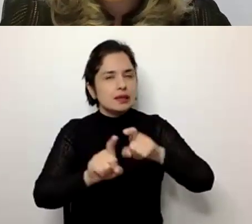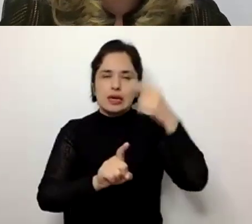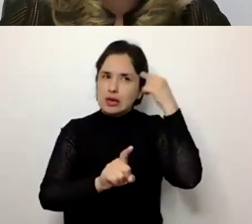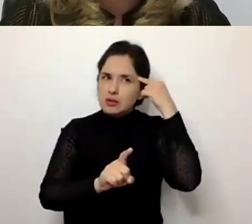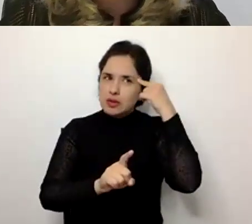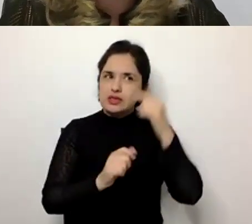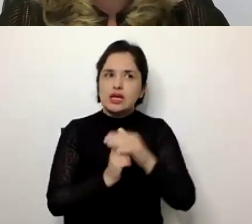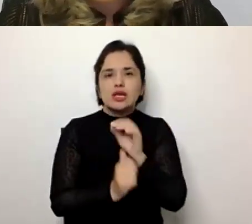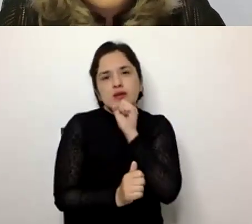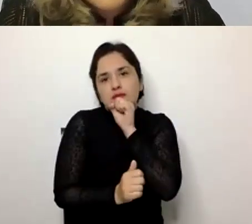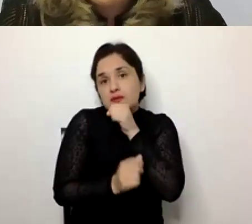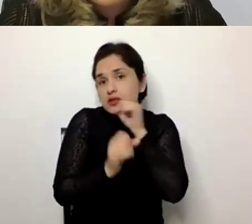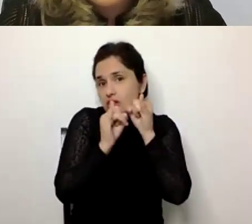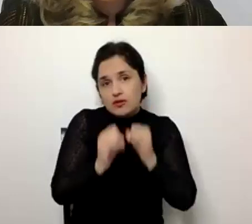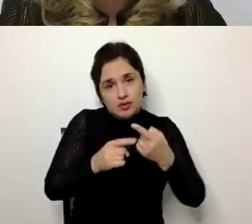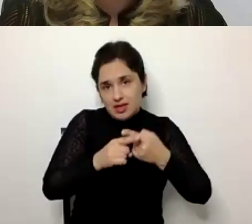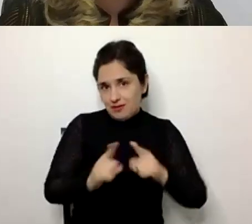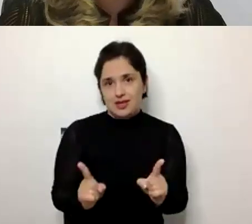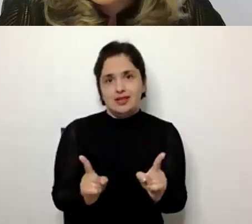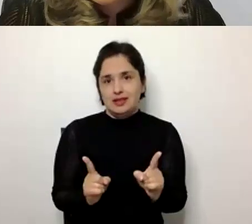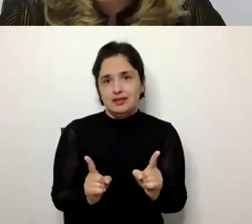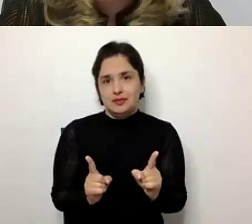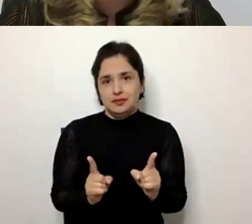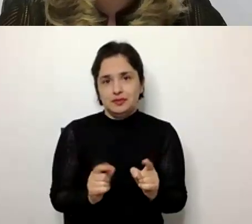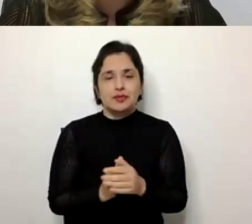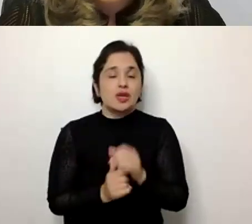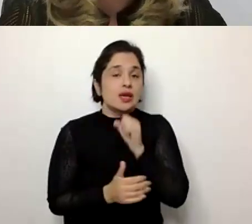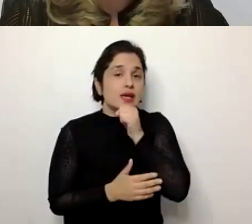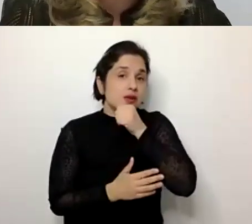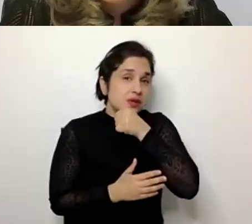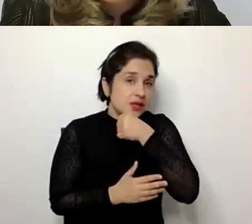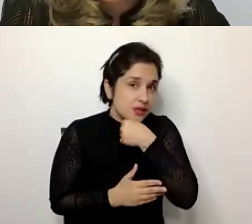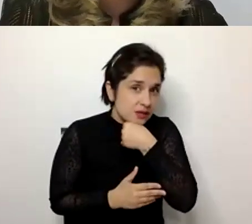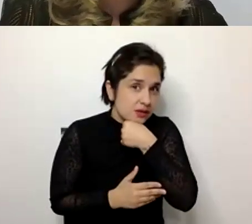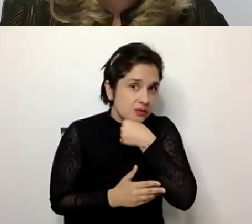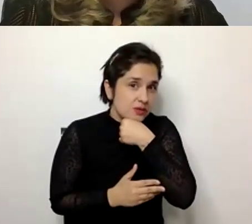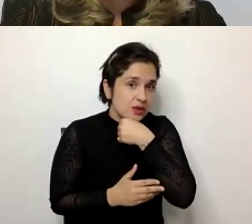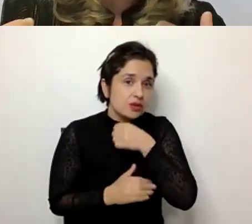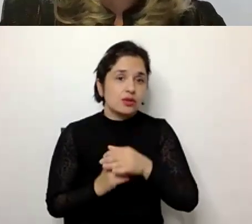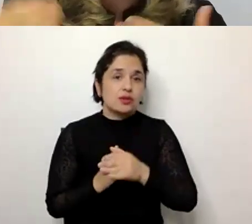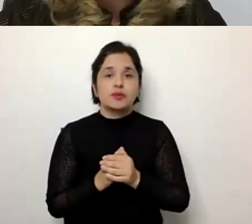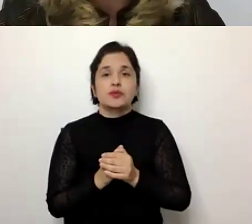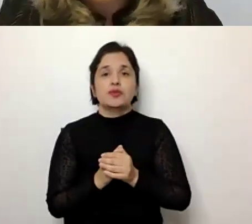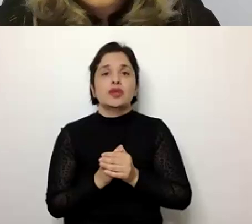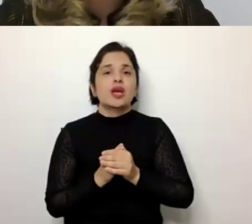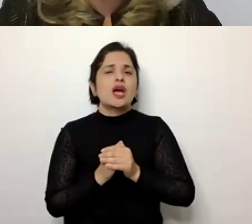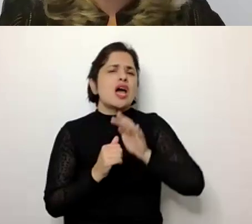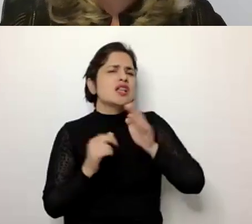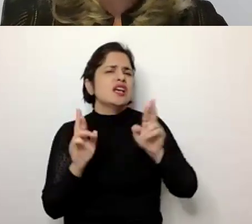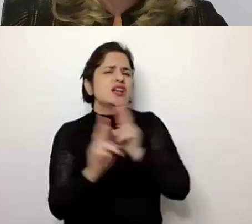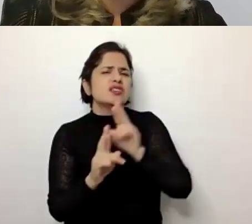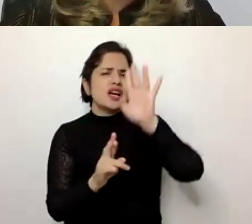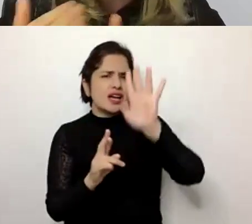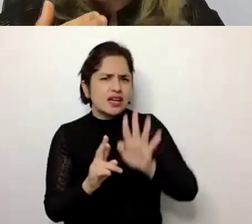envelhecemos de formas diferentes. O envelhecimento, ele está atrelado, a qualidade do